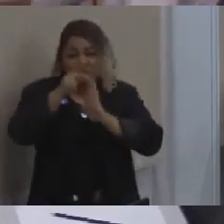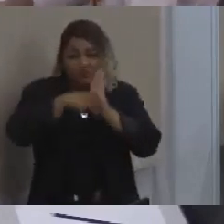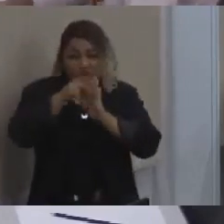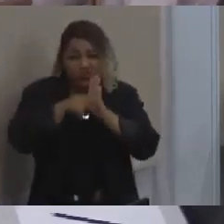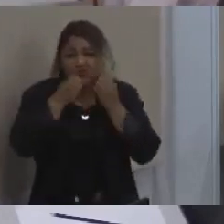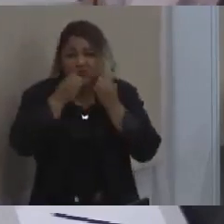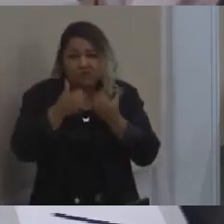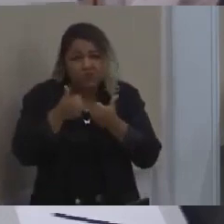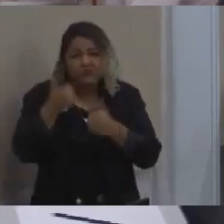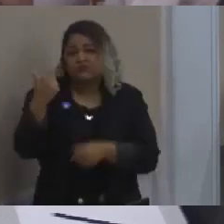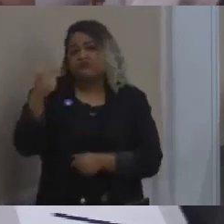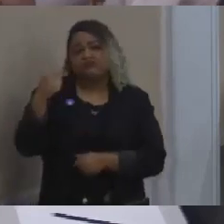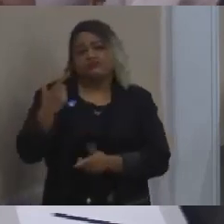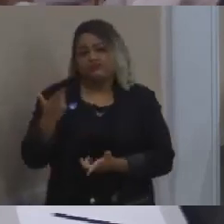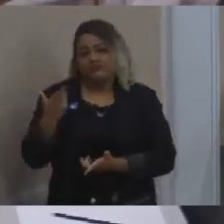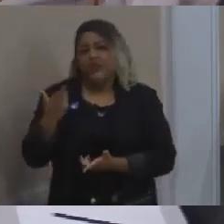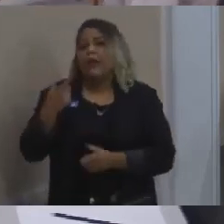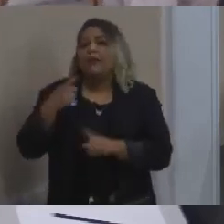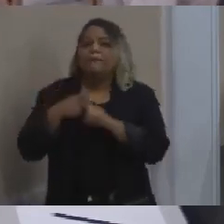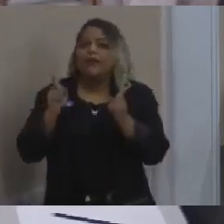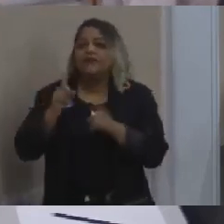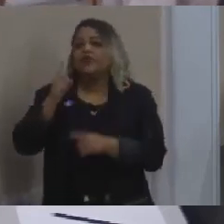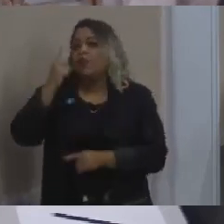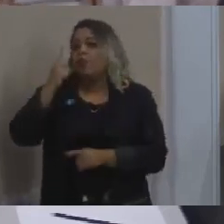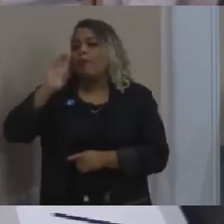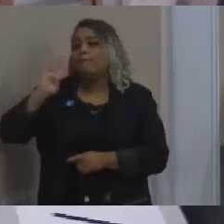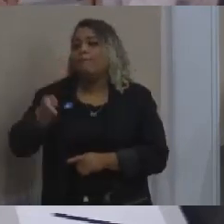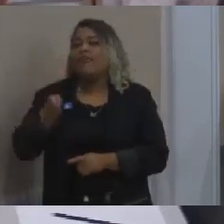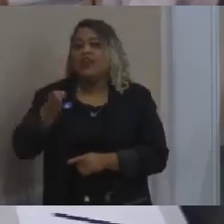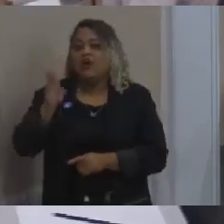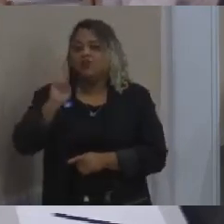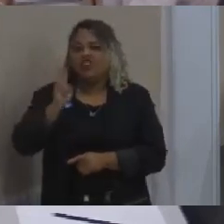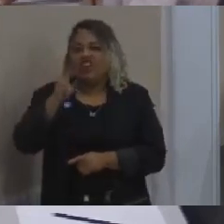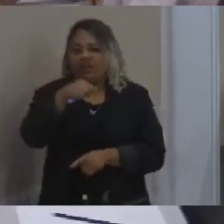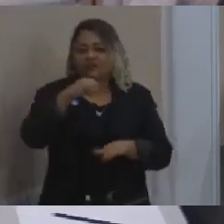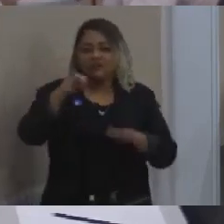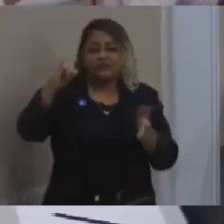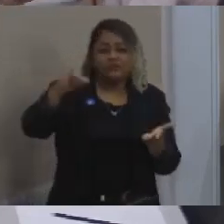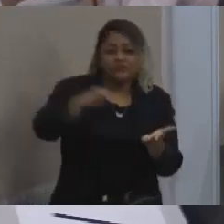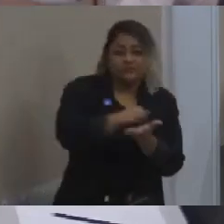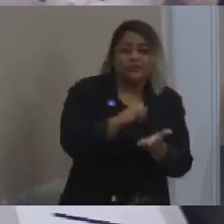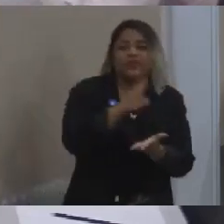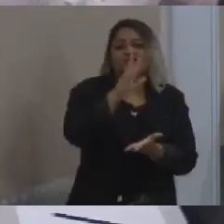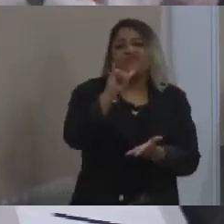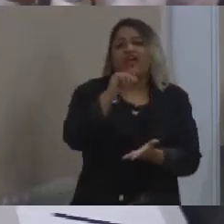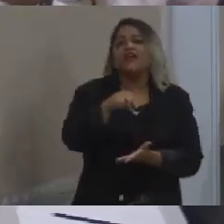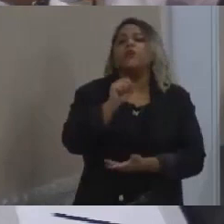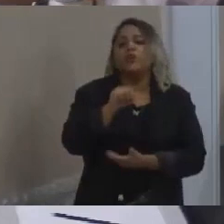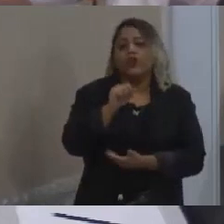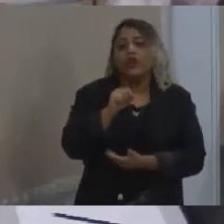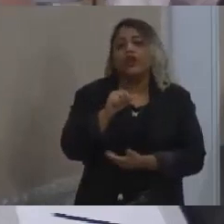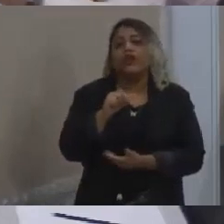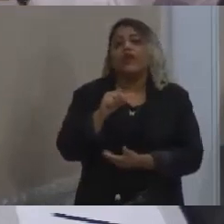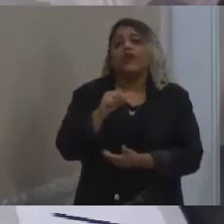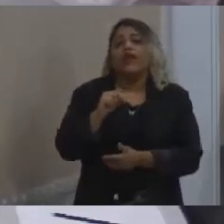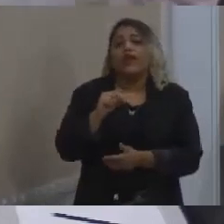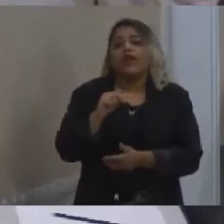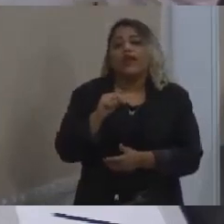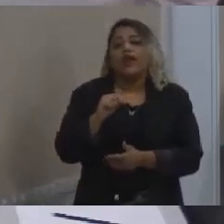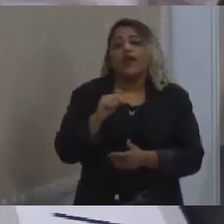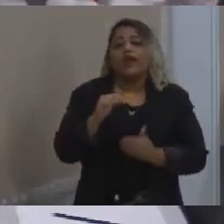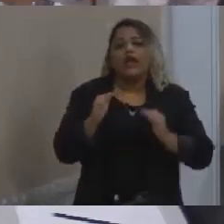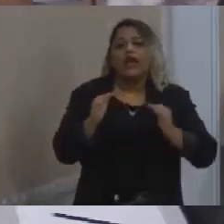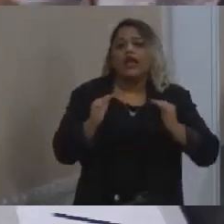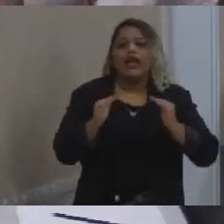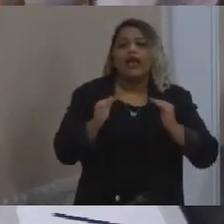de um bilhão de reais lá no aeroporto Carlos Prats para pegar e preparar a infraestrutura, vai fazer o programa de adaptação social ter o lote